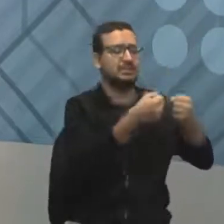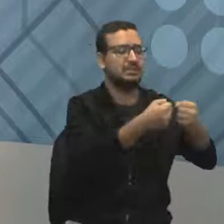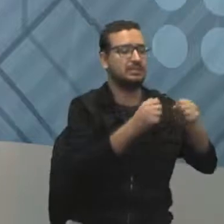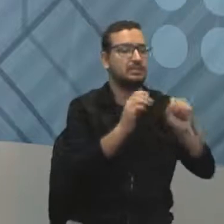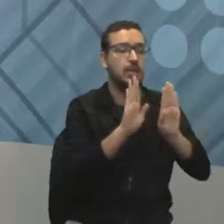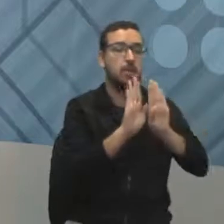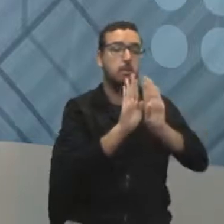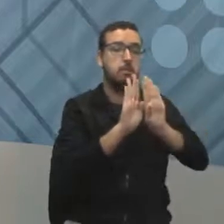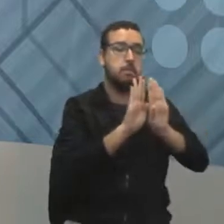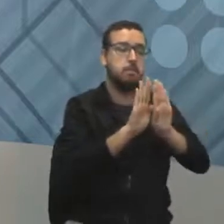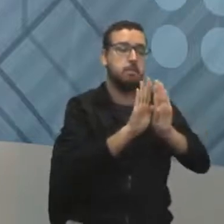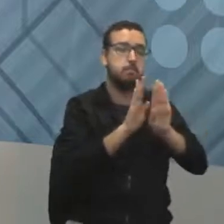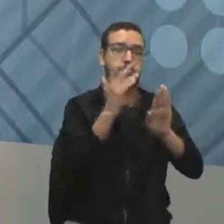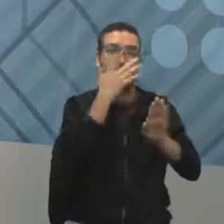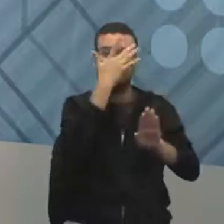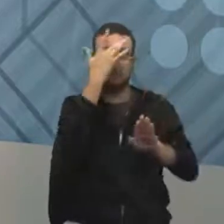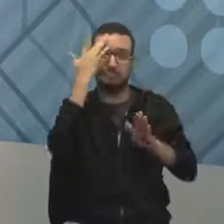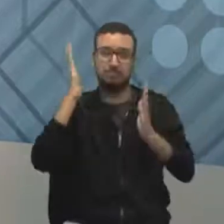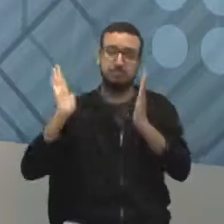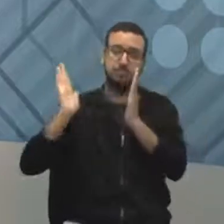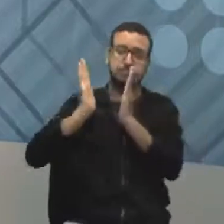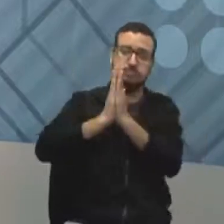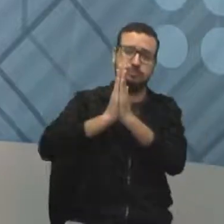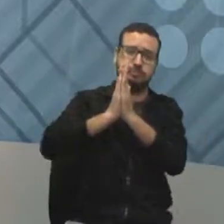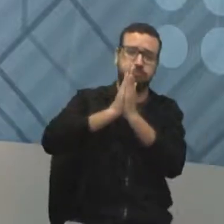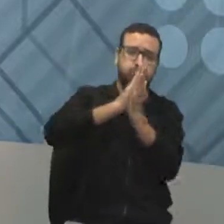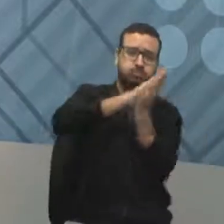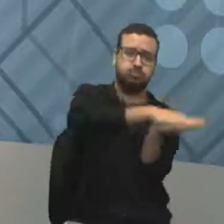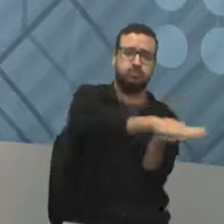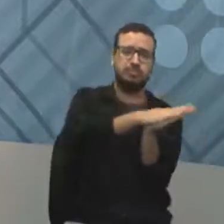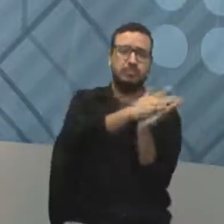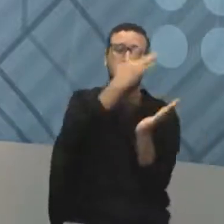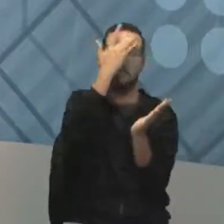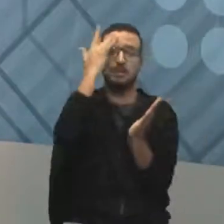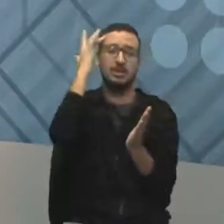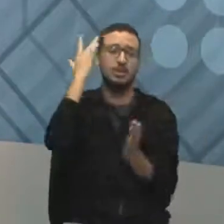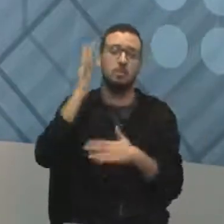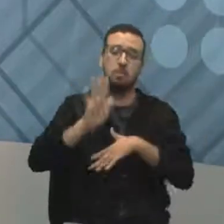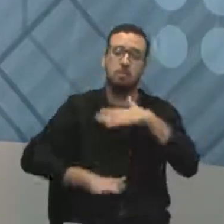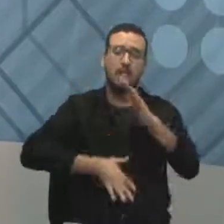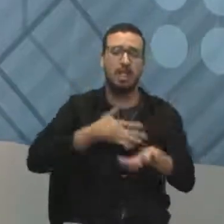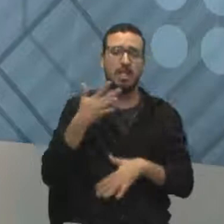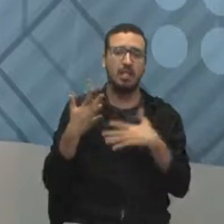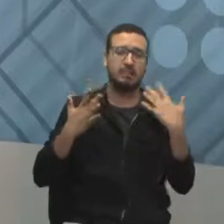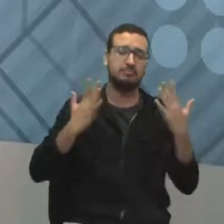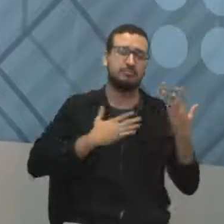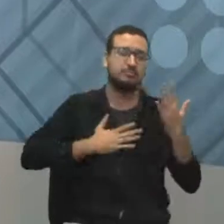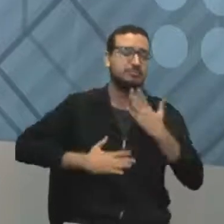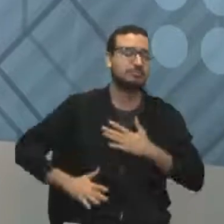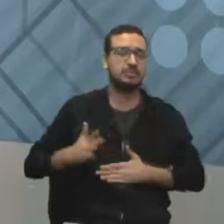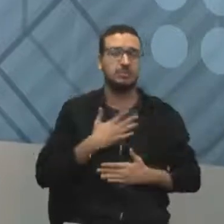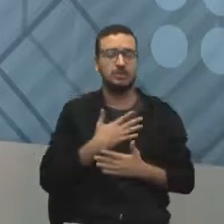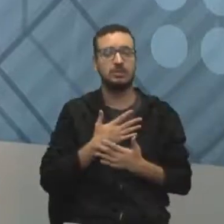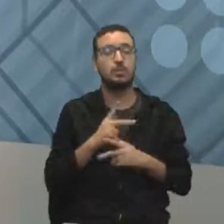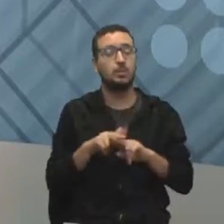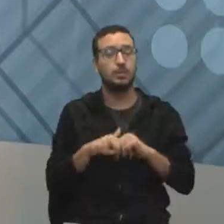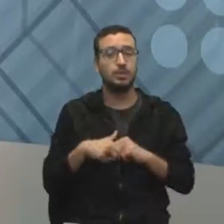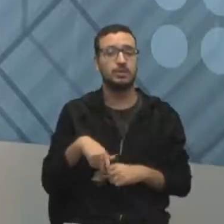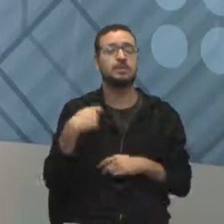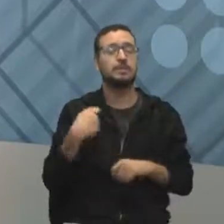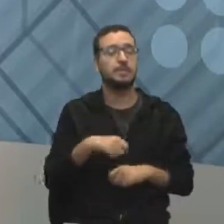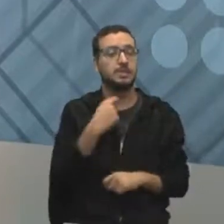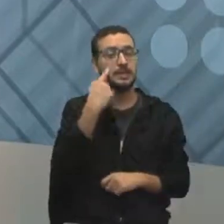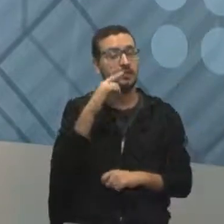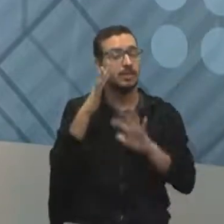ele vai cair no chão e as pessoas vão ser pisoteadas e vai acontecer coisas muito sérias. Por isso que todos os detalhes têm que ser